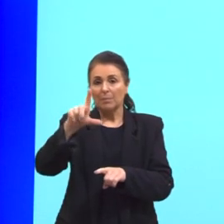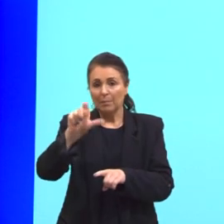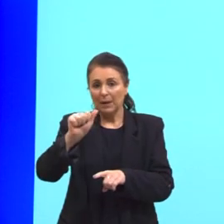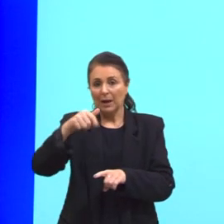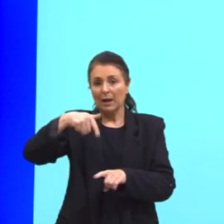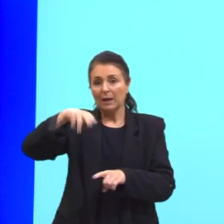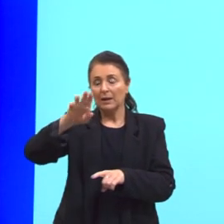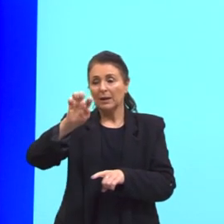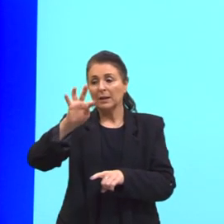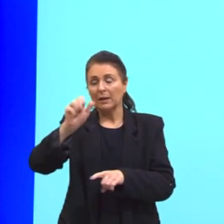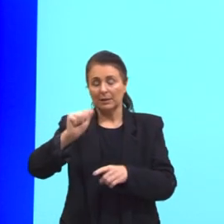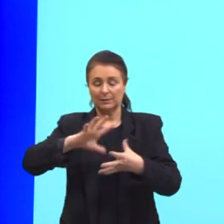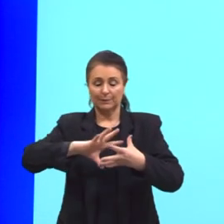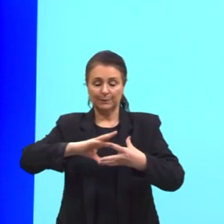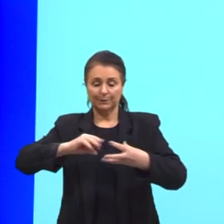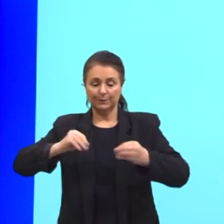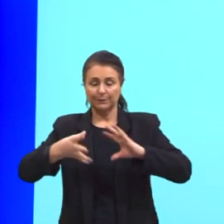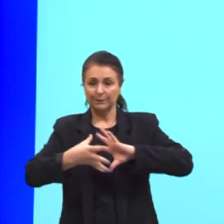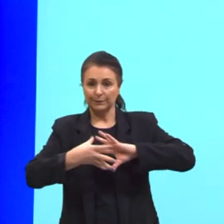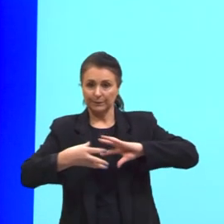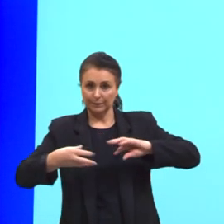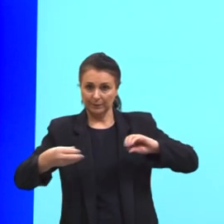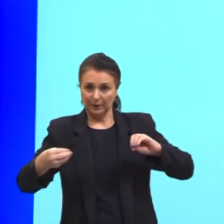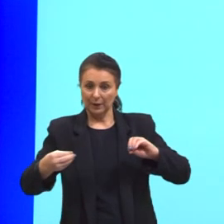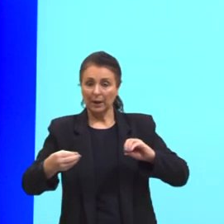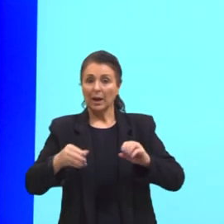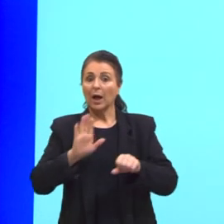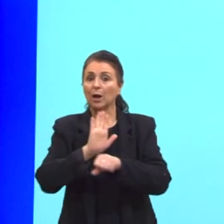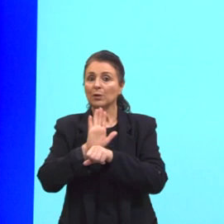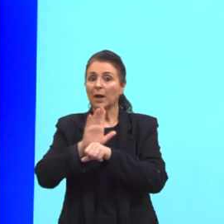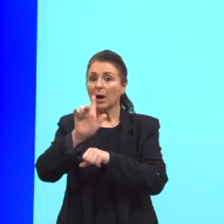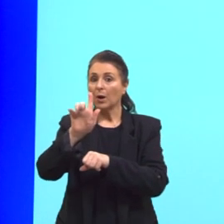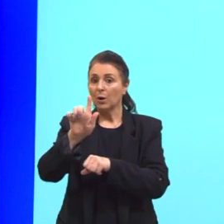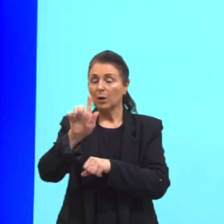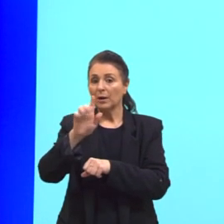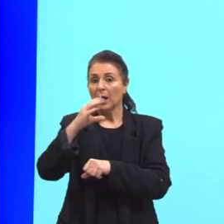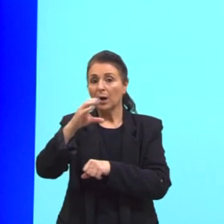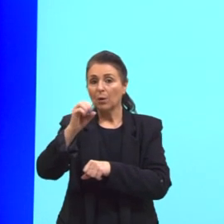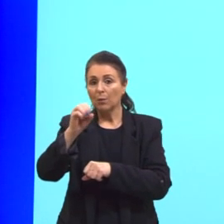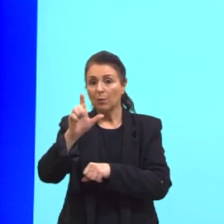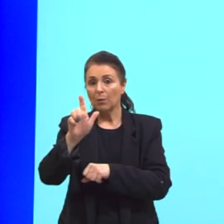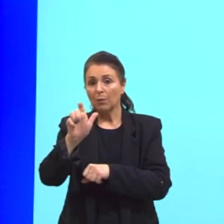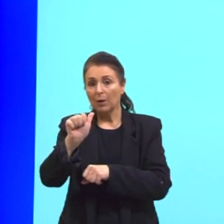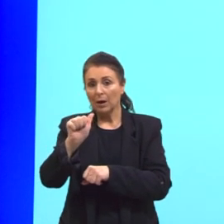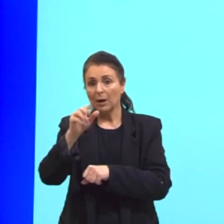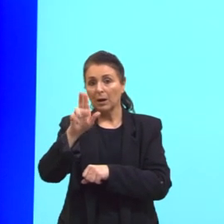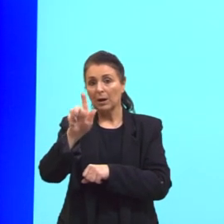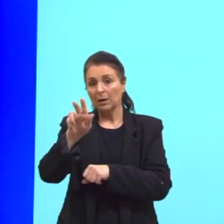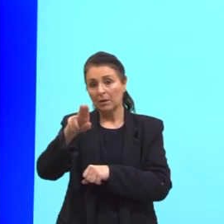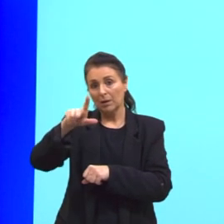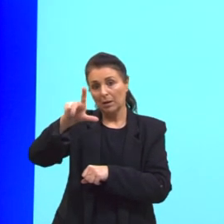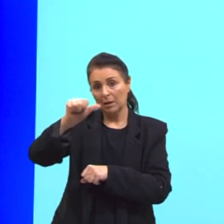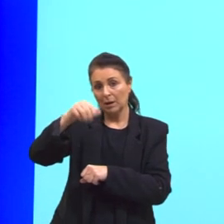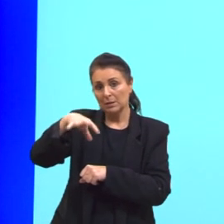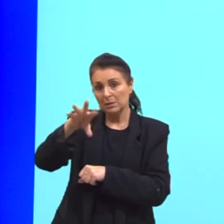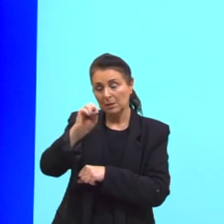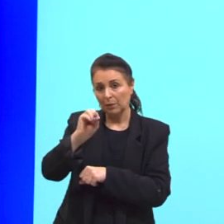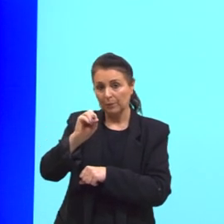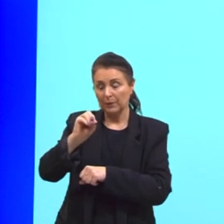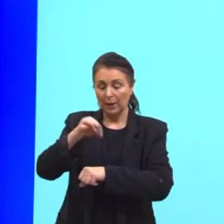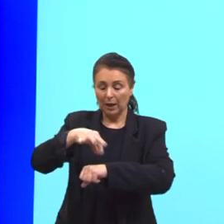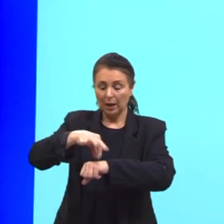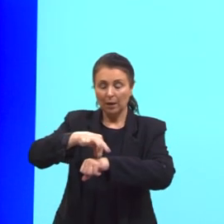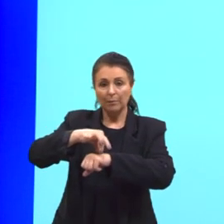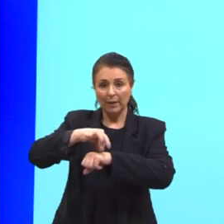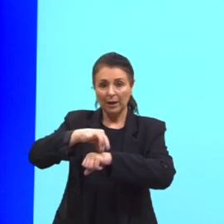atuar na coagulação do sangue. Vai que a pessoa se fere, ali a camada da epiderme, a pele, ela